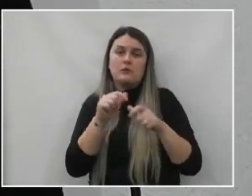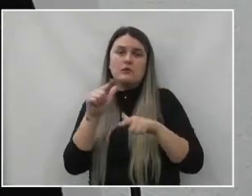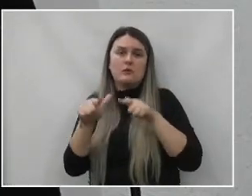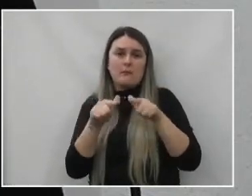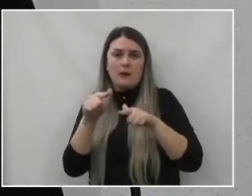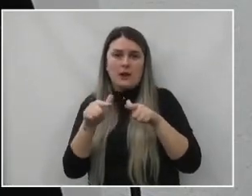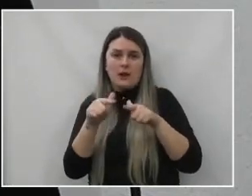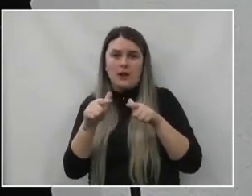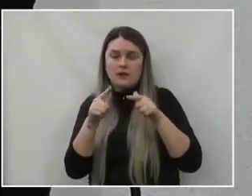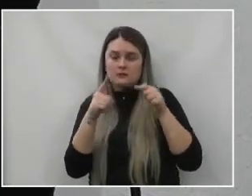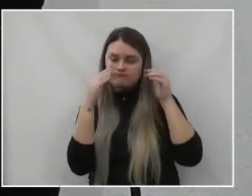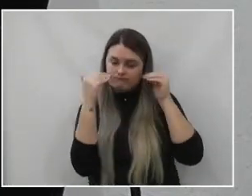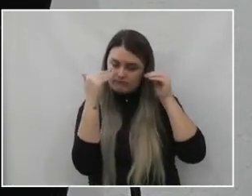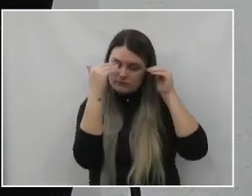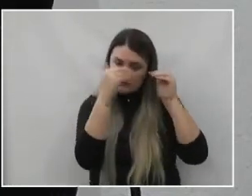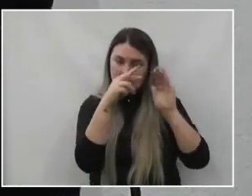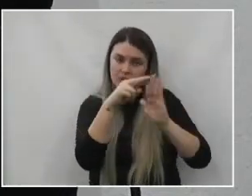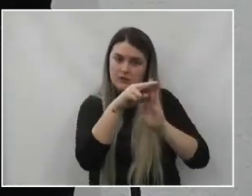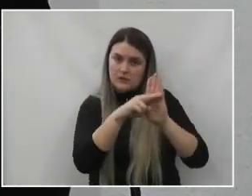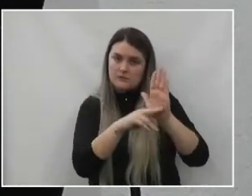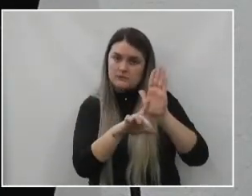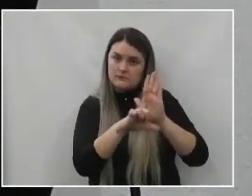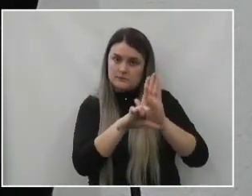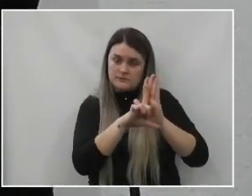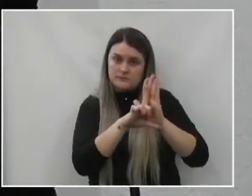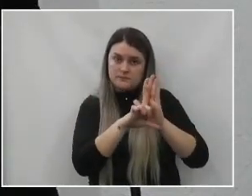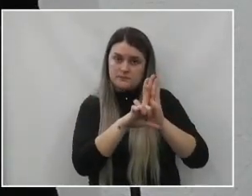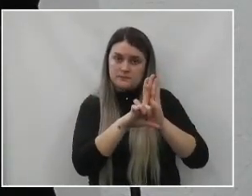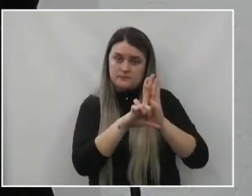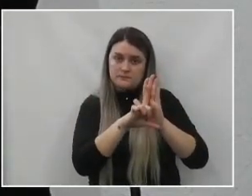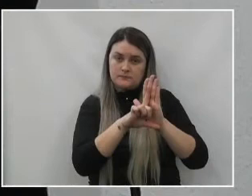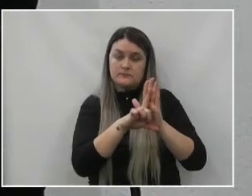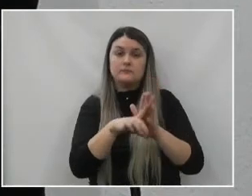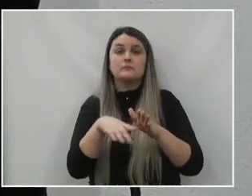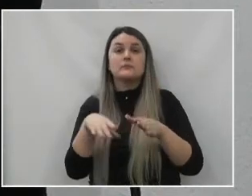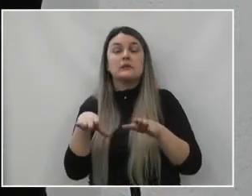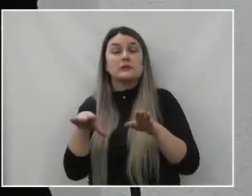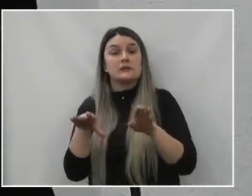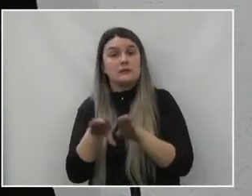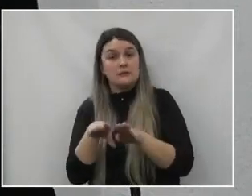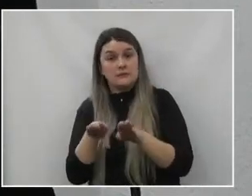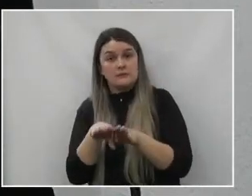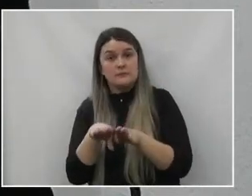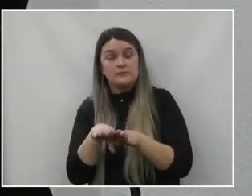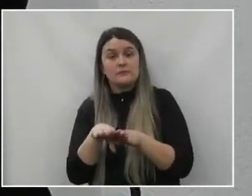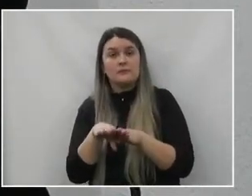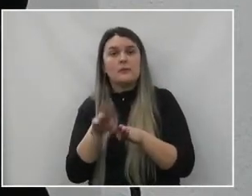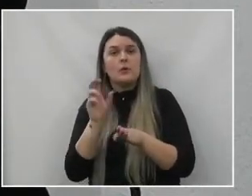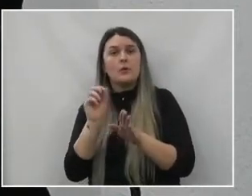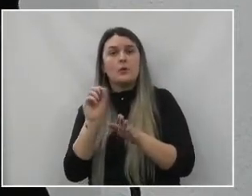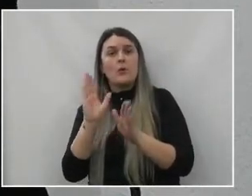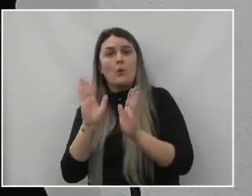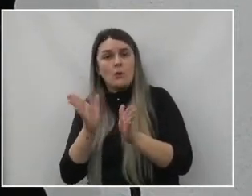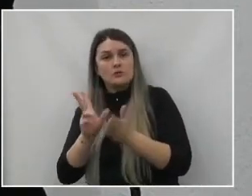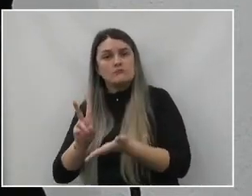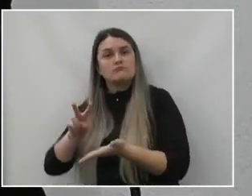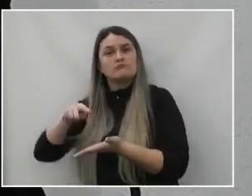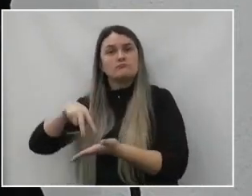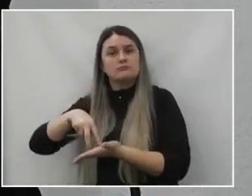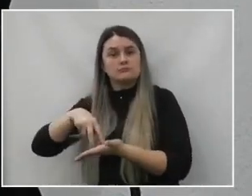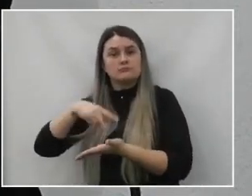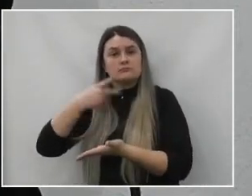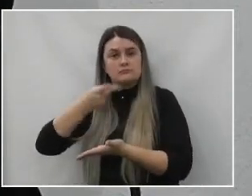dentro da regulamentação da lei, né, senhor presidente? Também, o que me traz na noite de hoje,